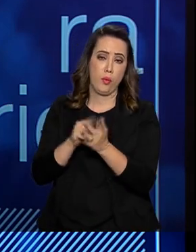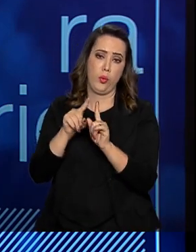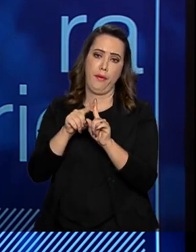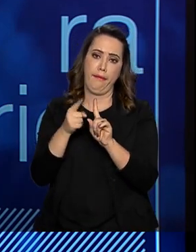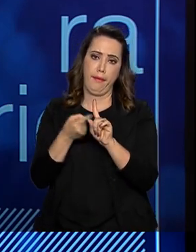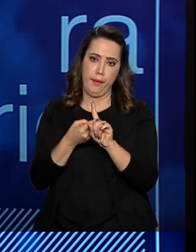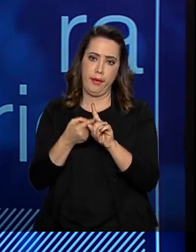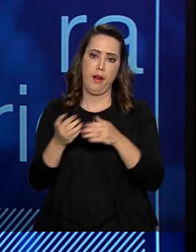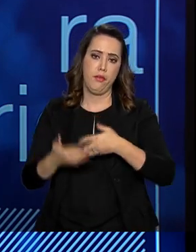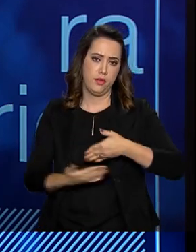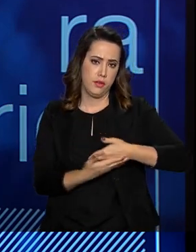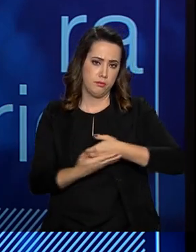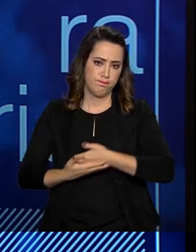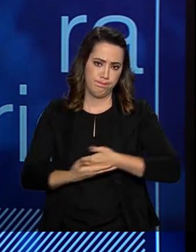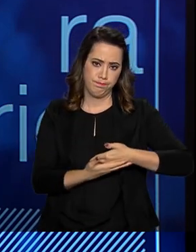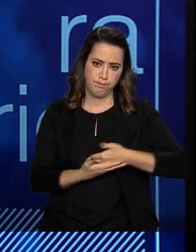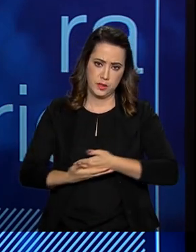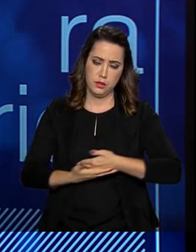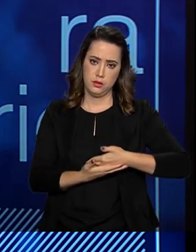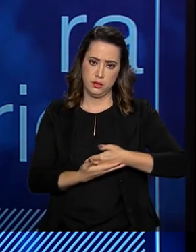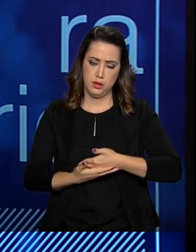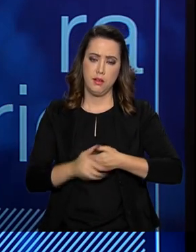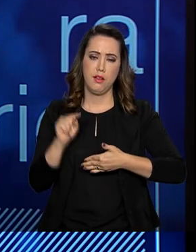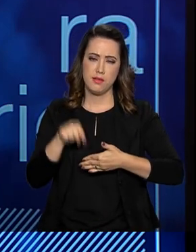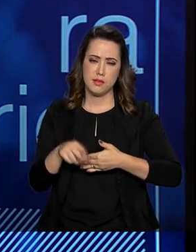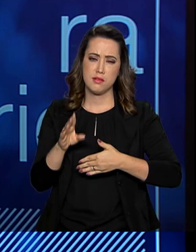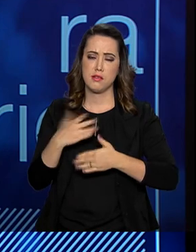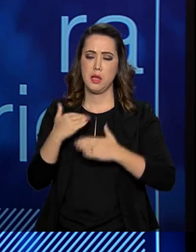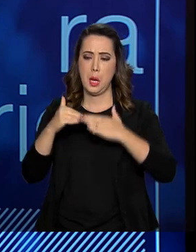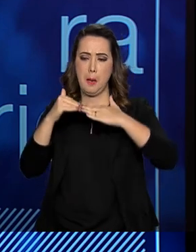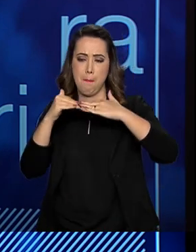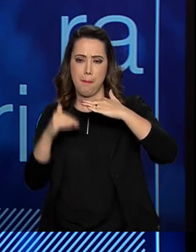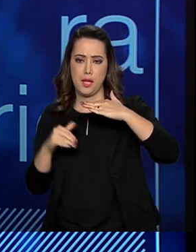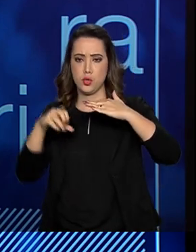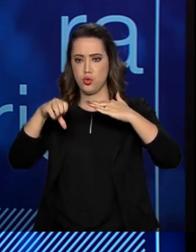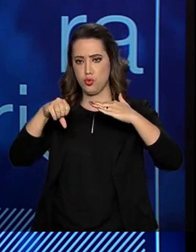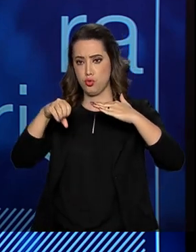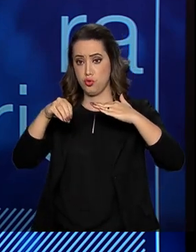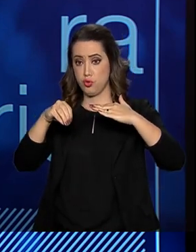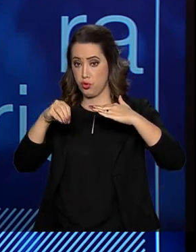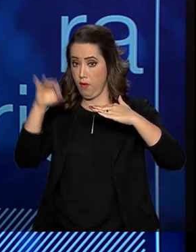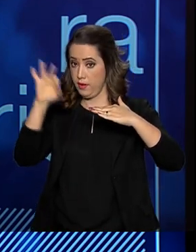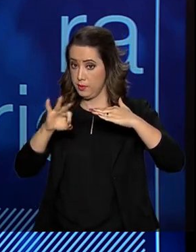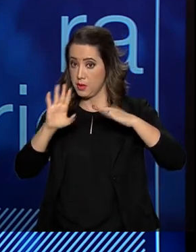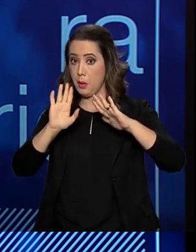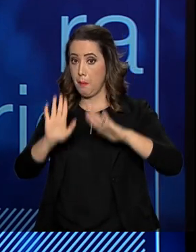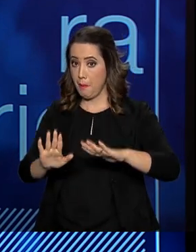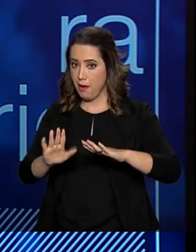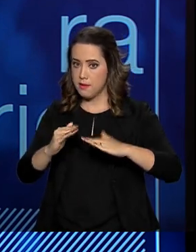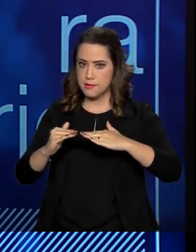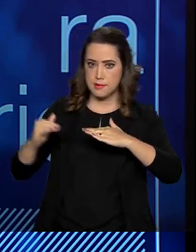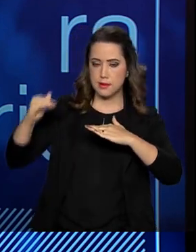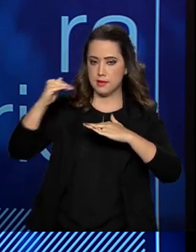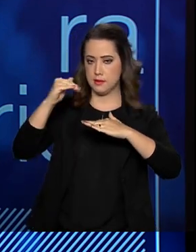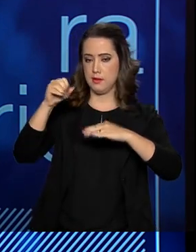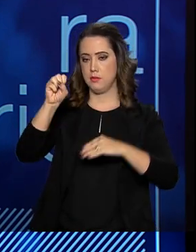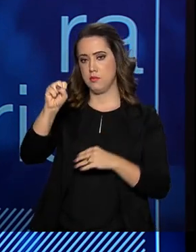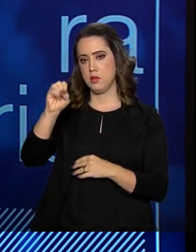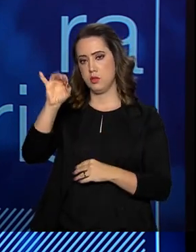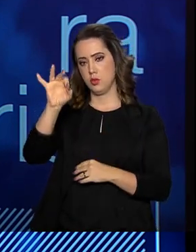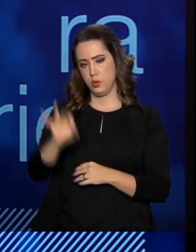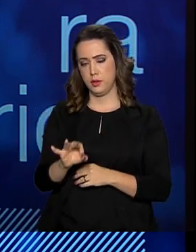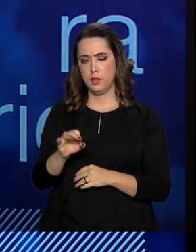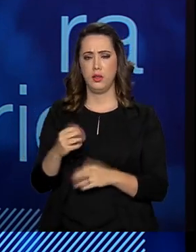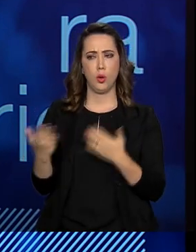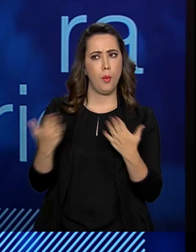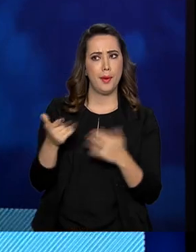gestantes que nós tivemos uma cobertura menor que 90%, mas acima de 80%. Então, se nós olharmos e compararmos